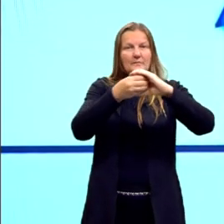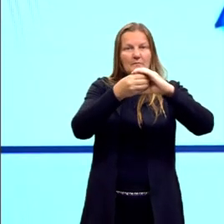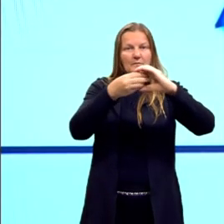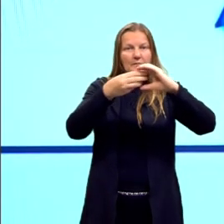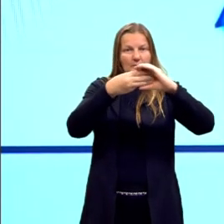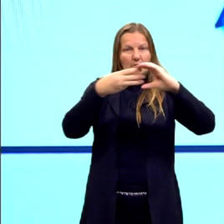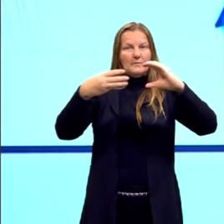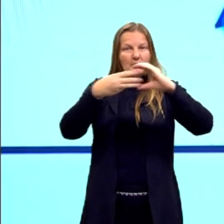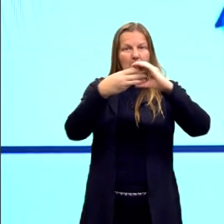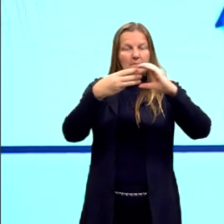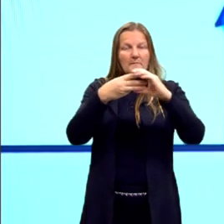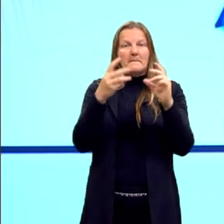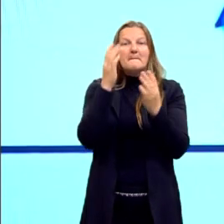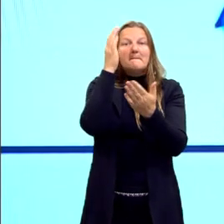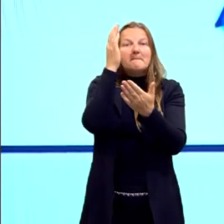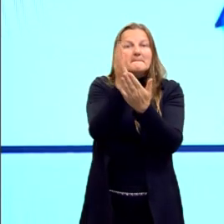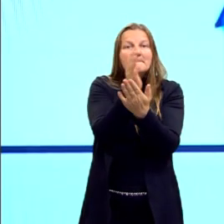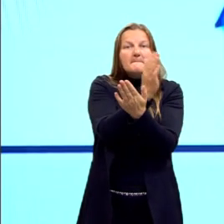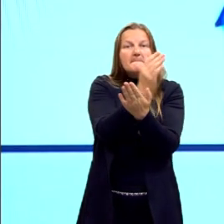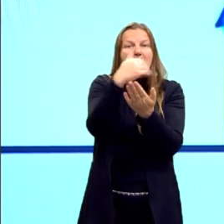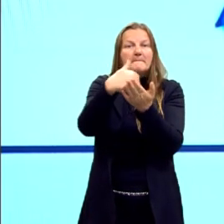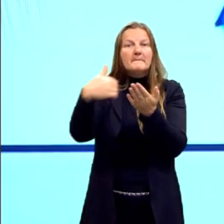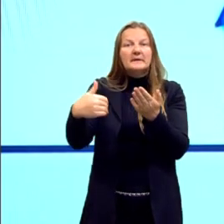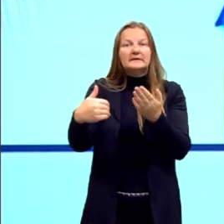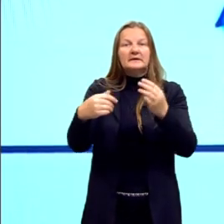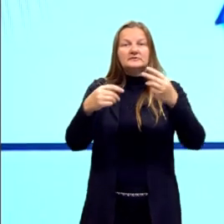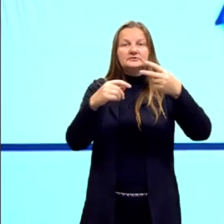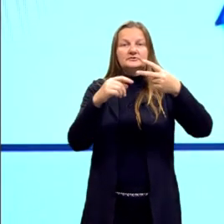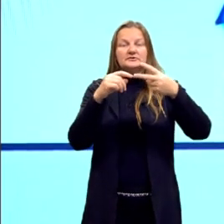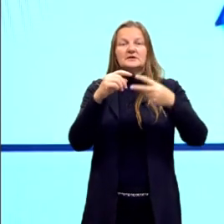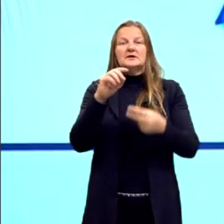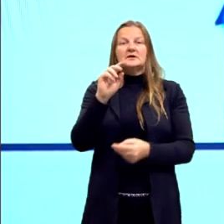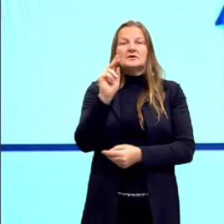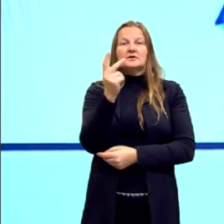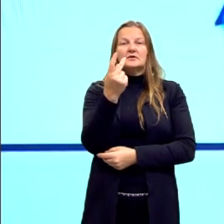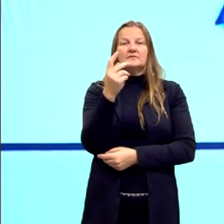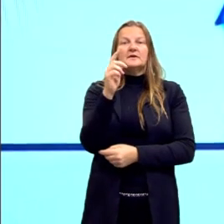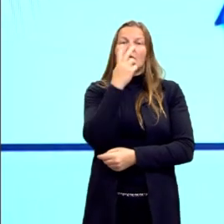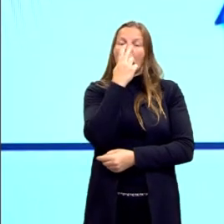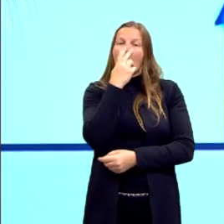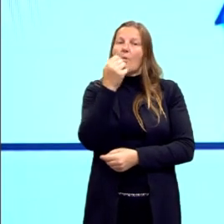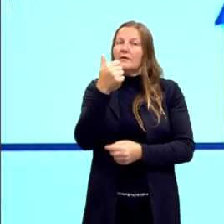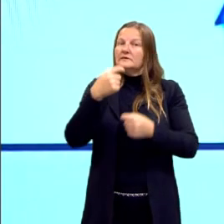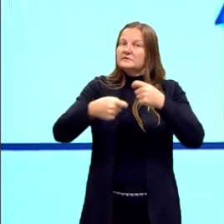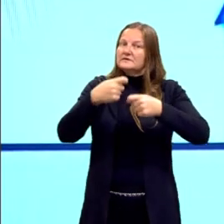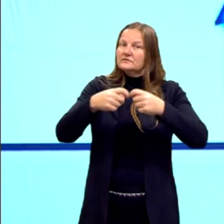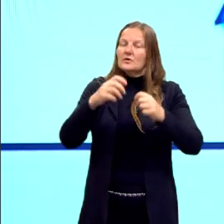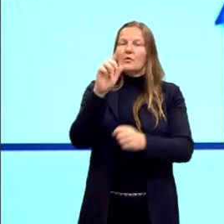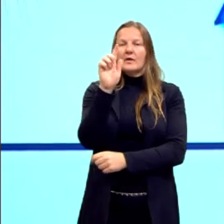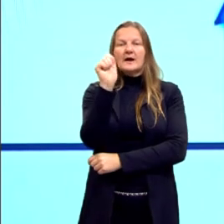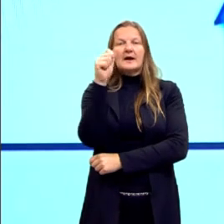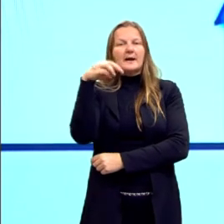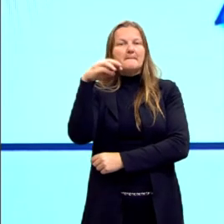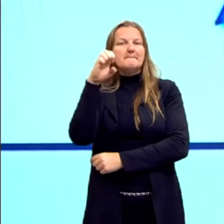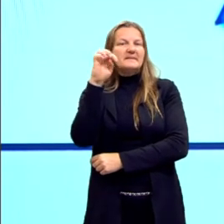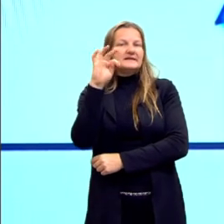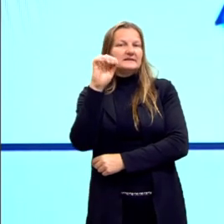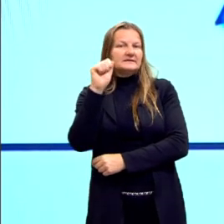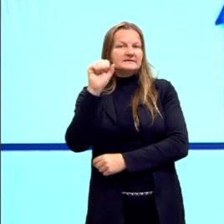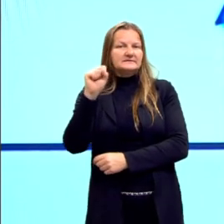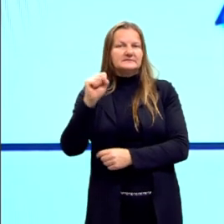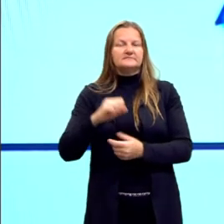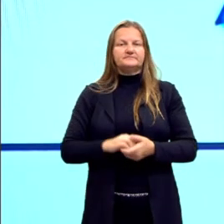genoma de uma espécie. Então, normalmente, elas são células gaméticas, células sexuais. Então, ela é